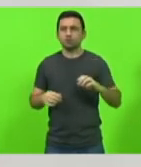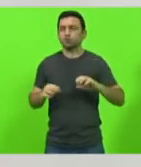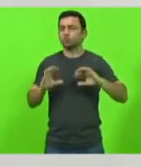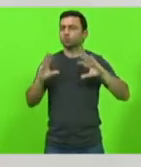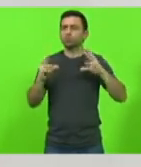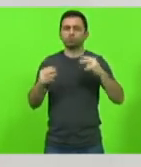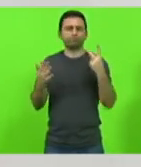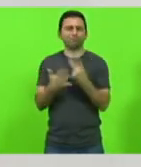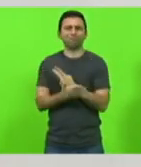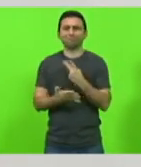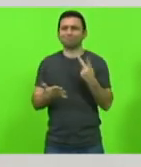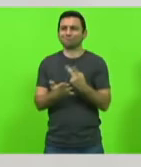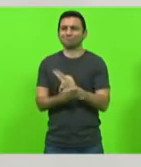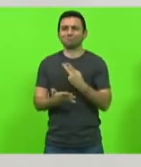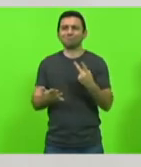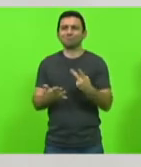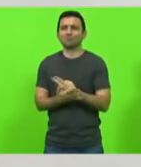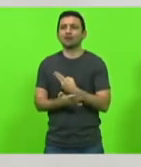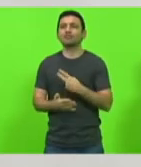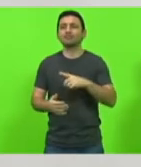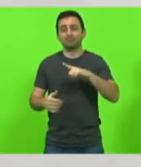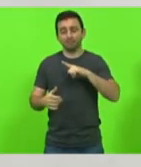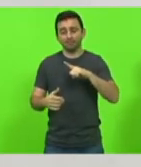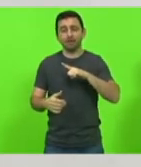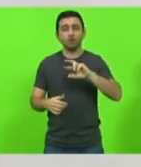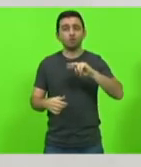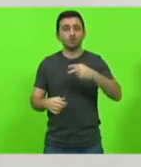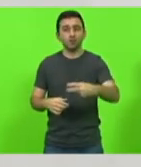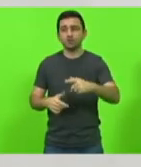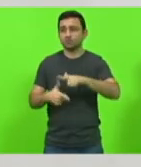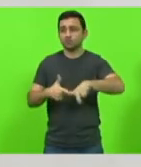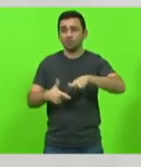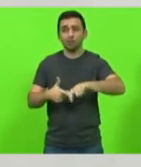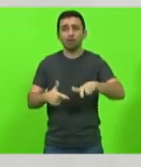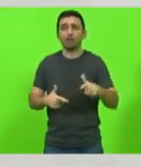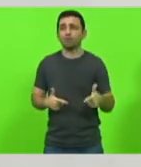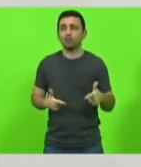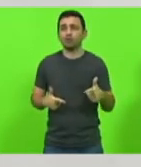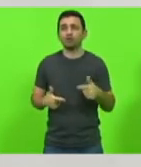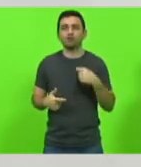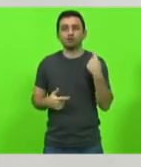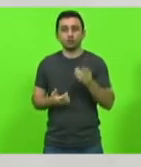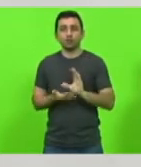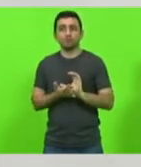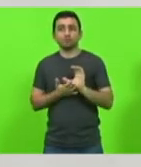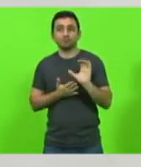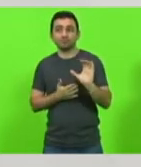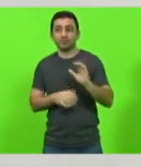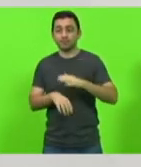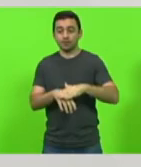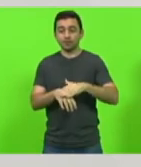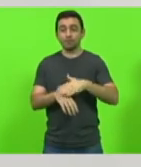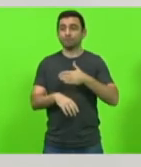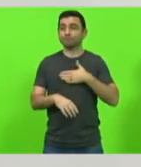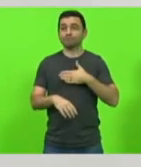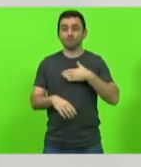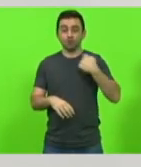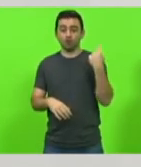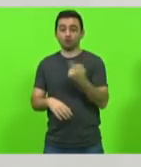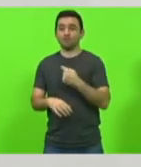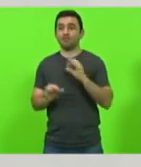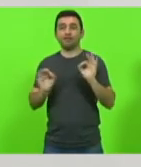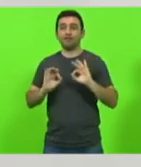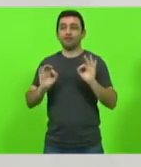isso gera consequências desse tipo como nós investimos naquilo que não é nossa competência está